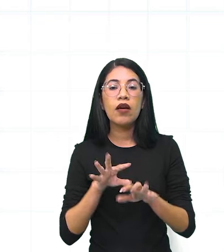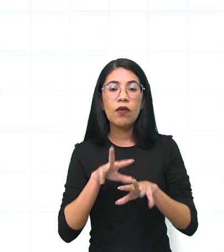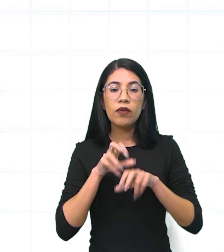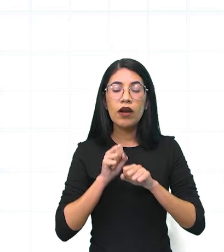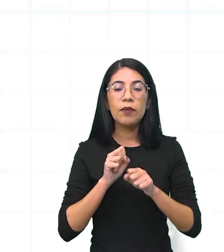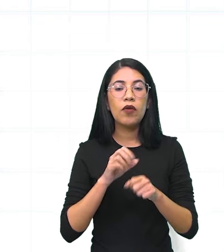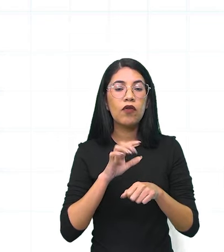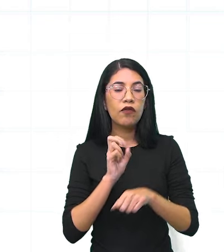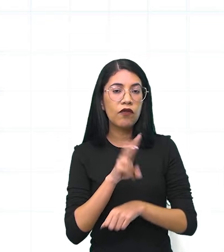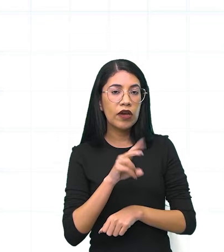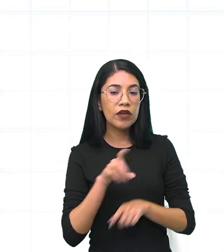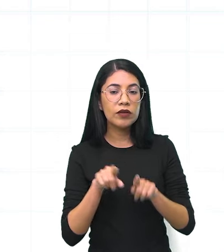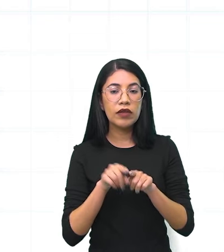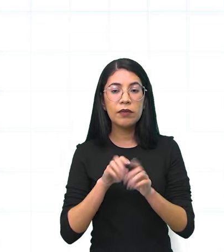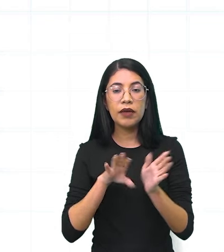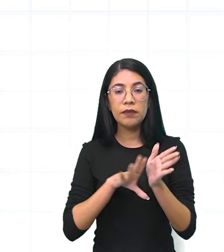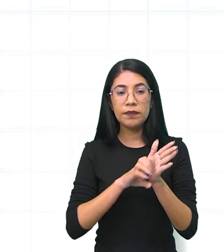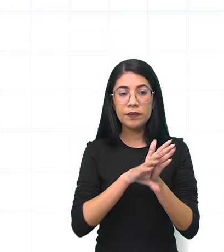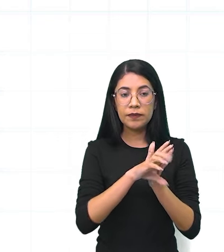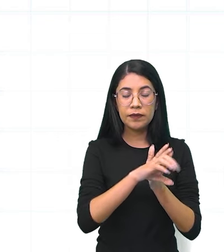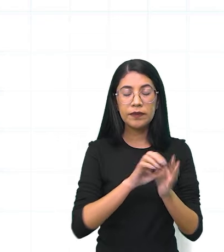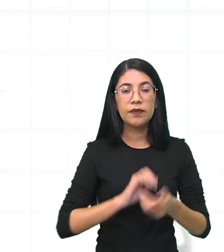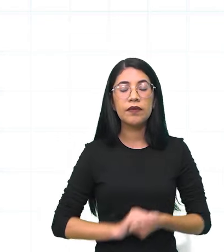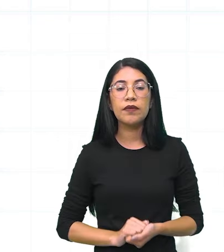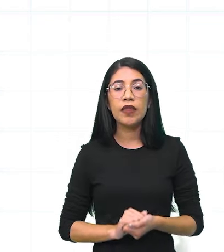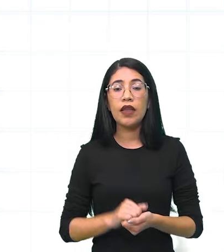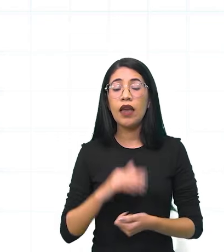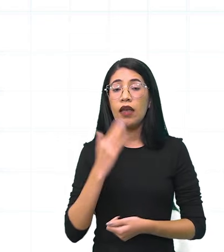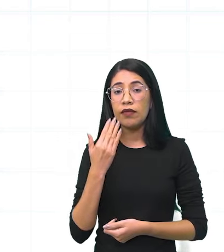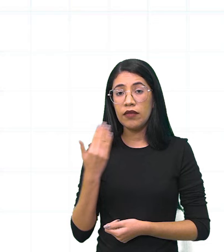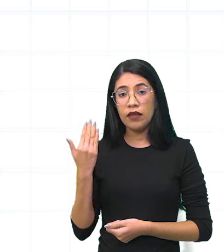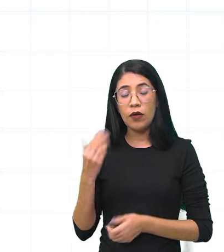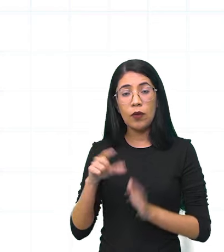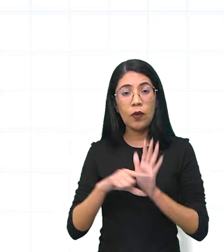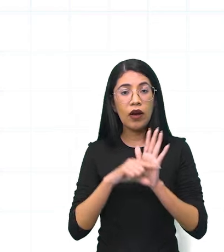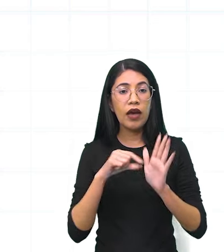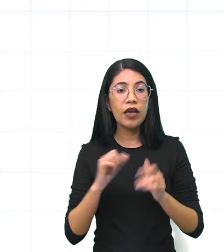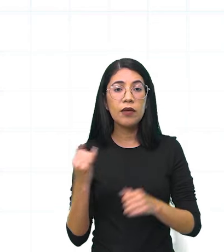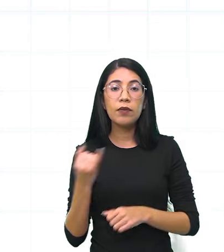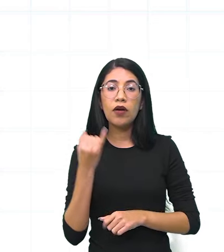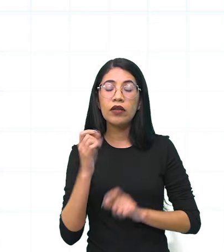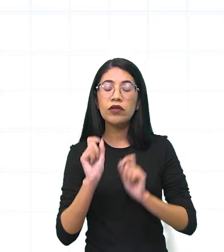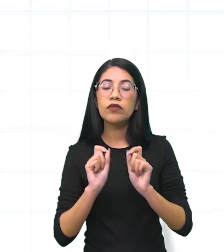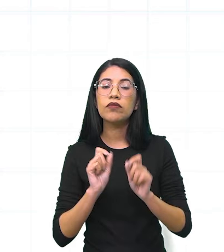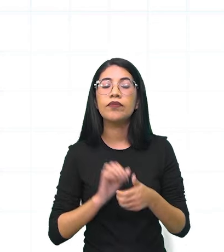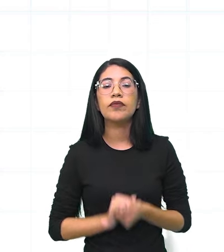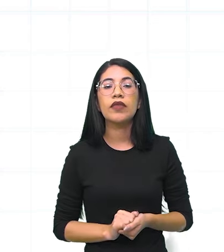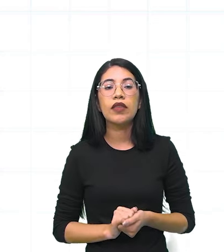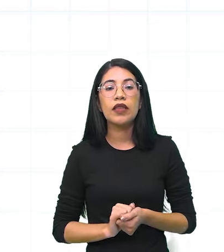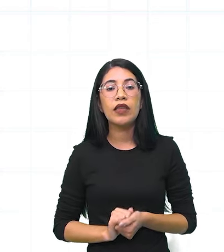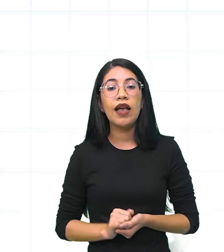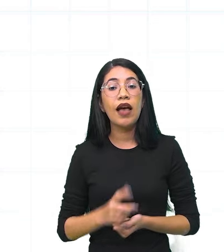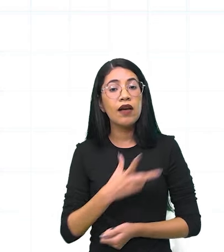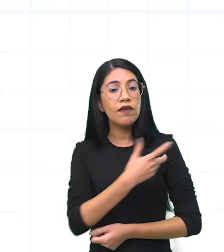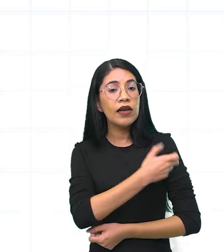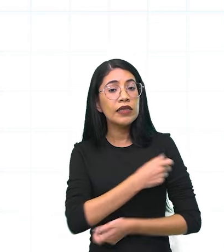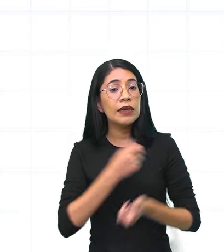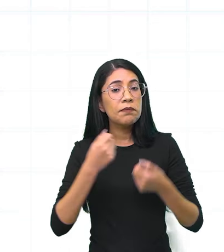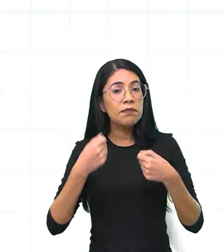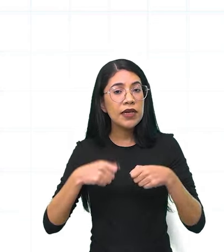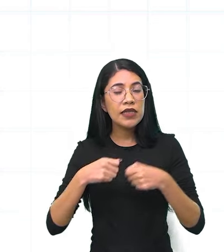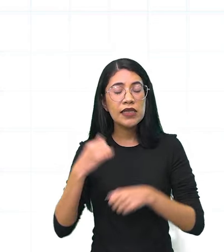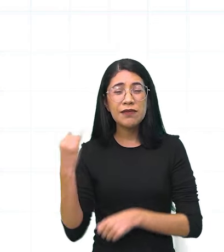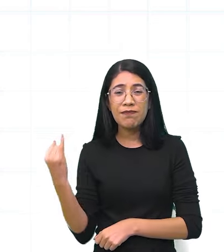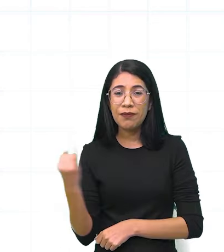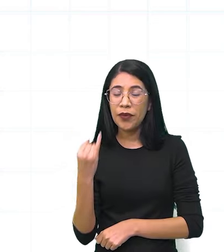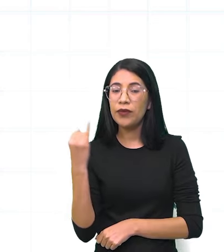ou bactérias. Muito bem, aqui, o que é importante? Olha só, é necessário. Se é necessário, é de extrema